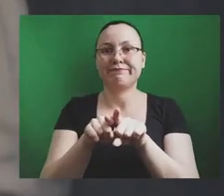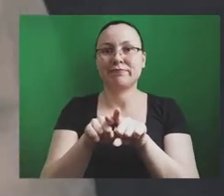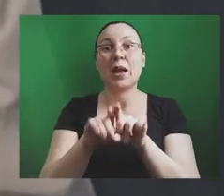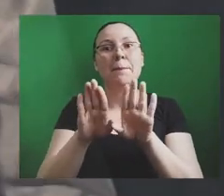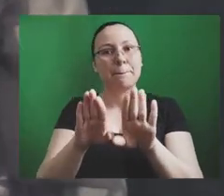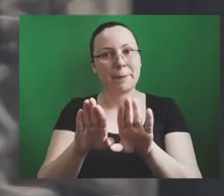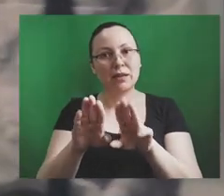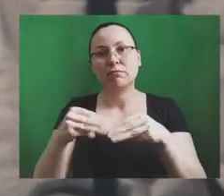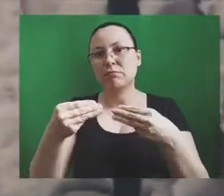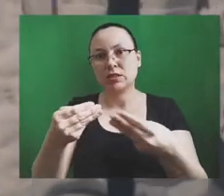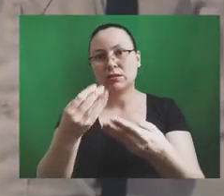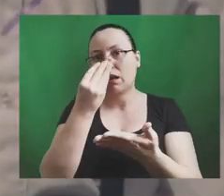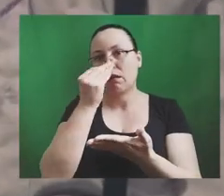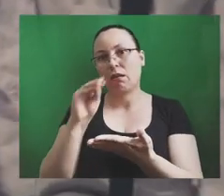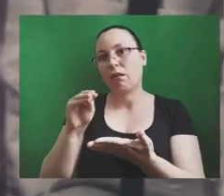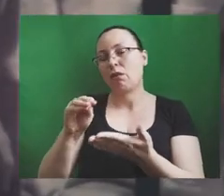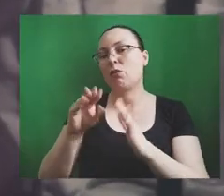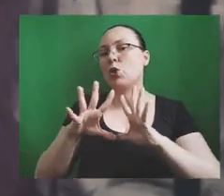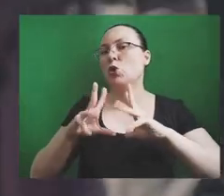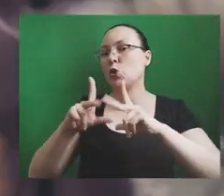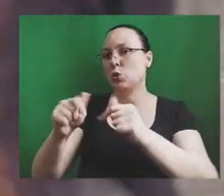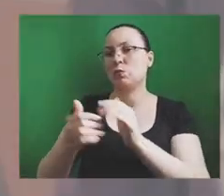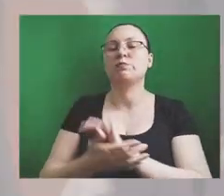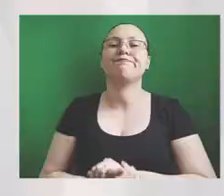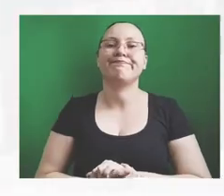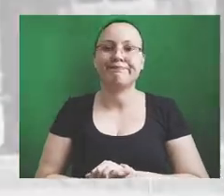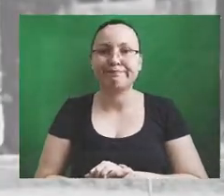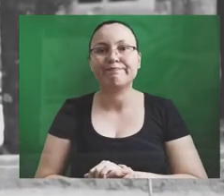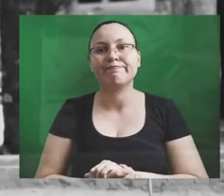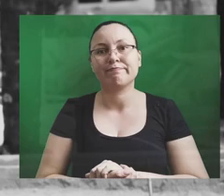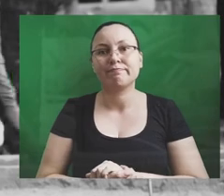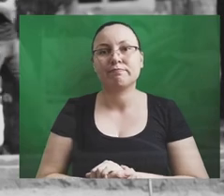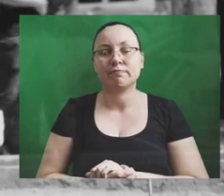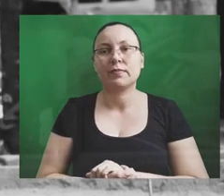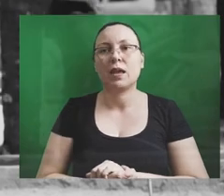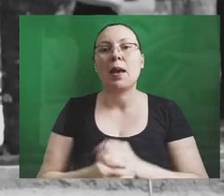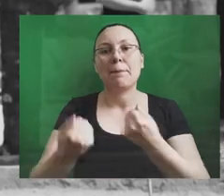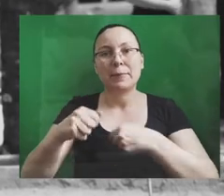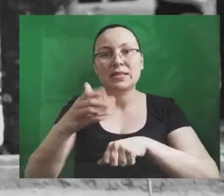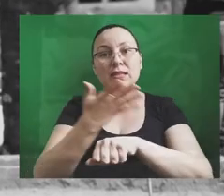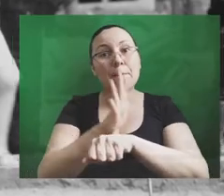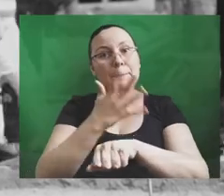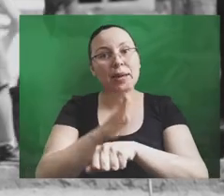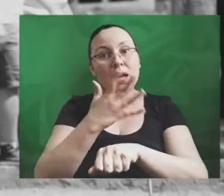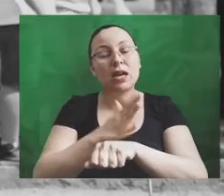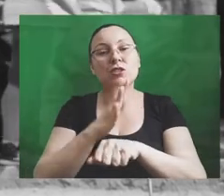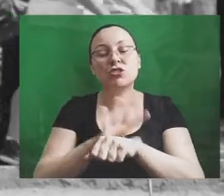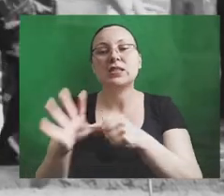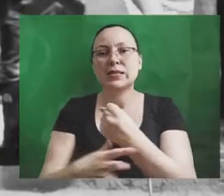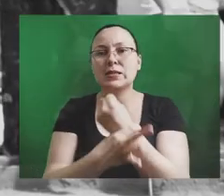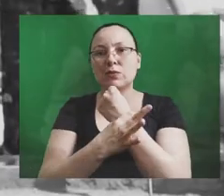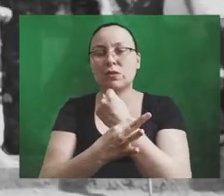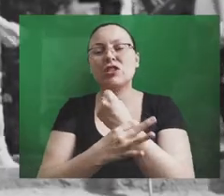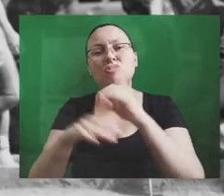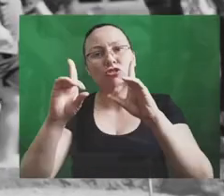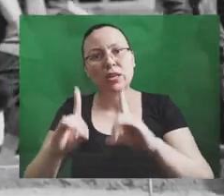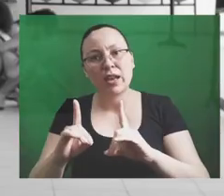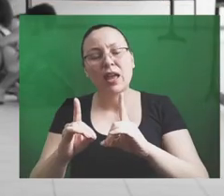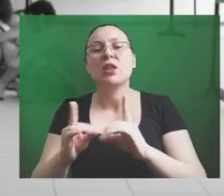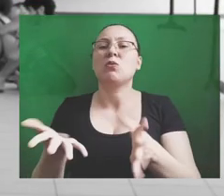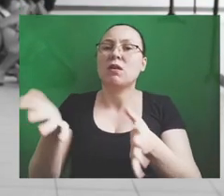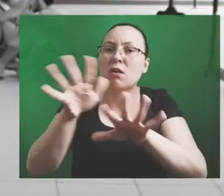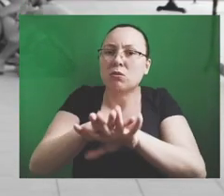ocorreu na construção do decreto 10.502. Promover práticas que assegurem os direitos básicos a uma educação